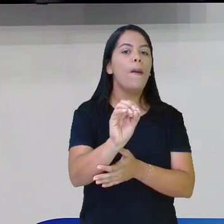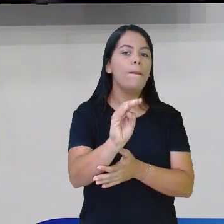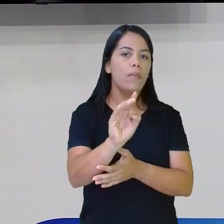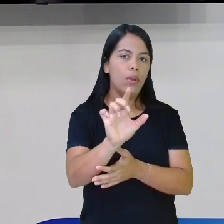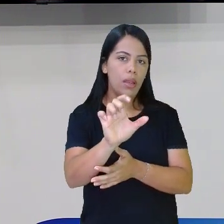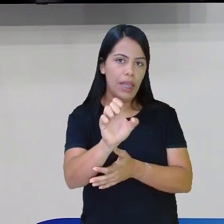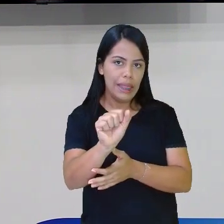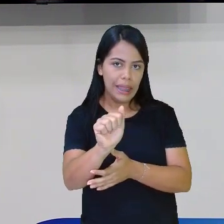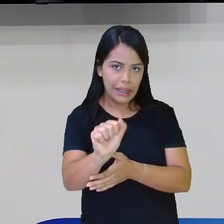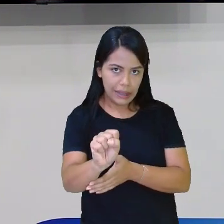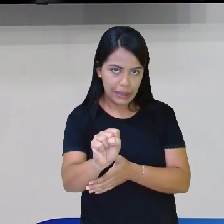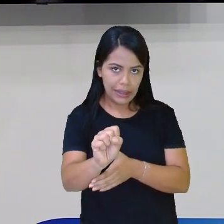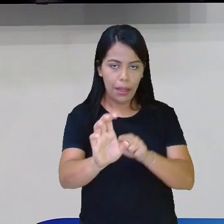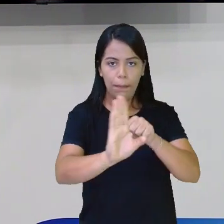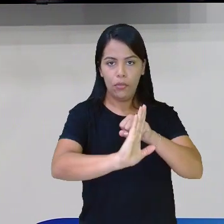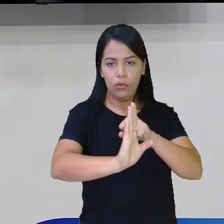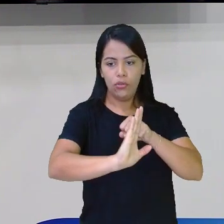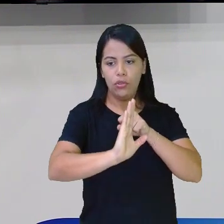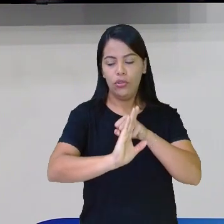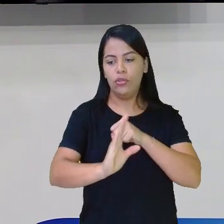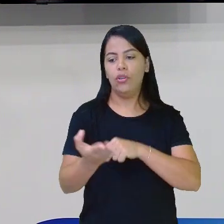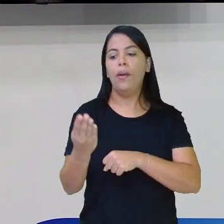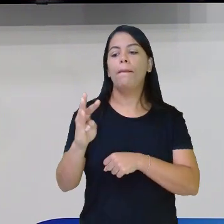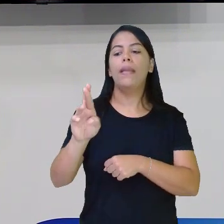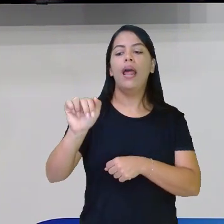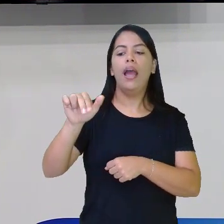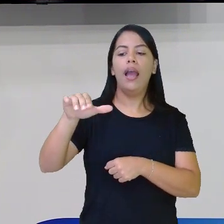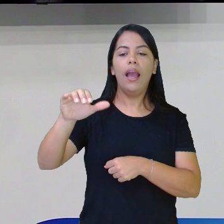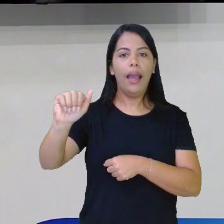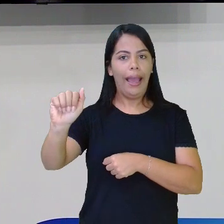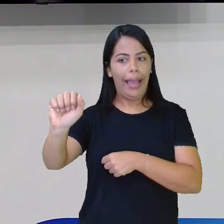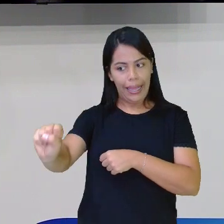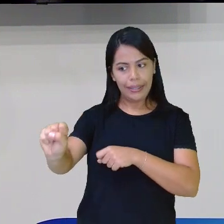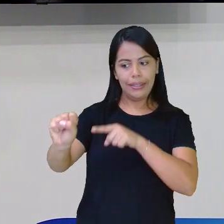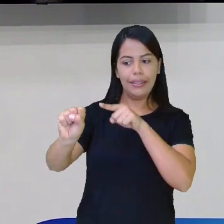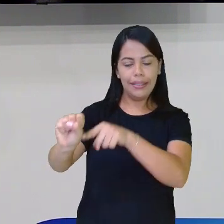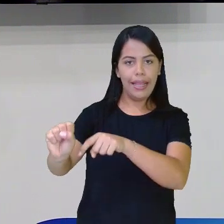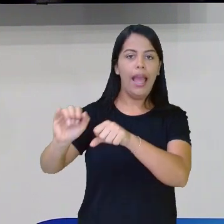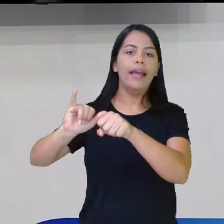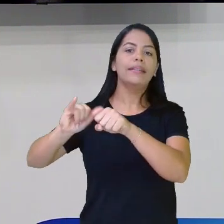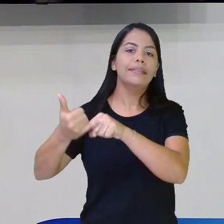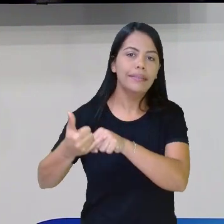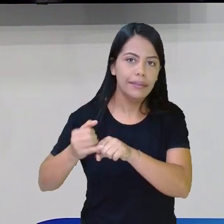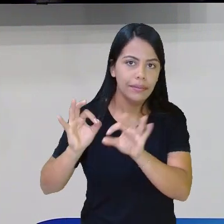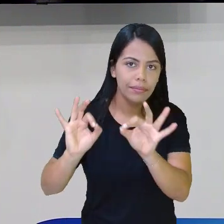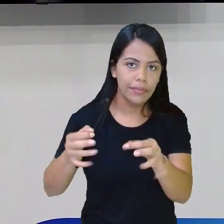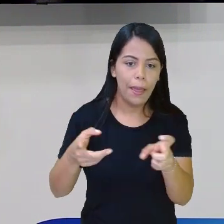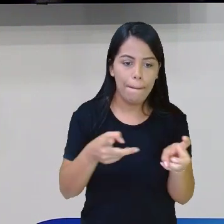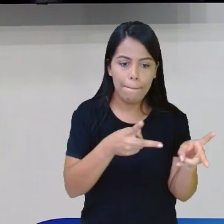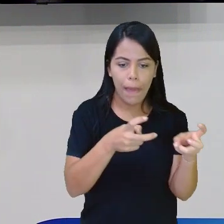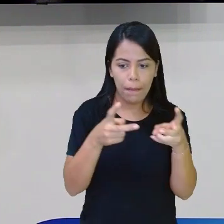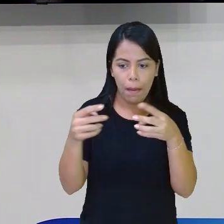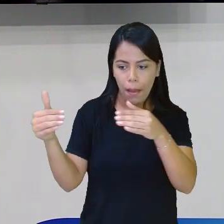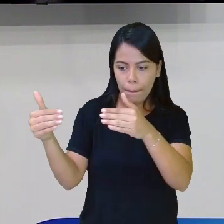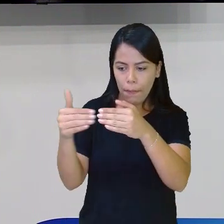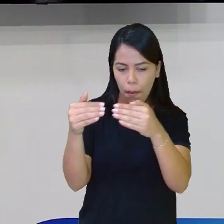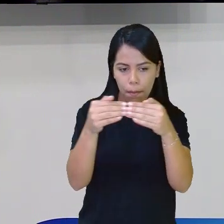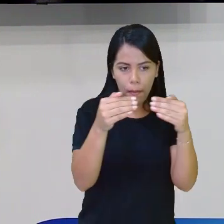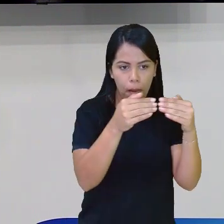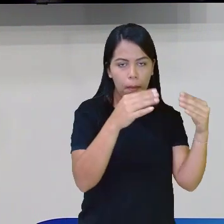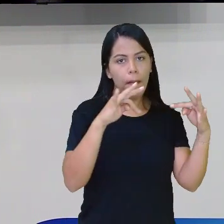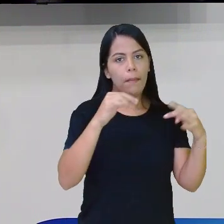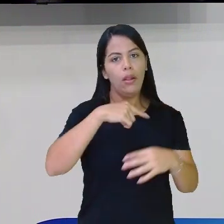que estão todos no plural, então, quando a gente vai escrever, a gente tem que observar esses detalhes também, para a nossa